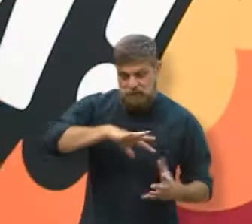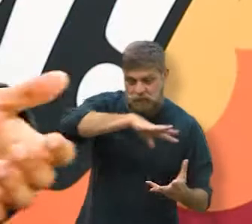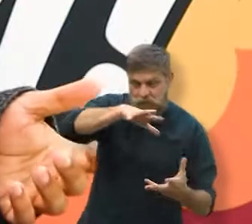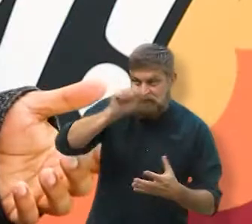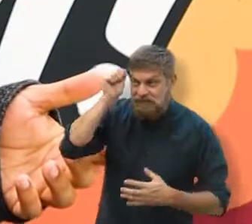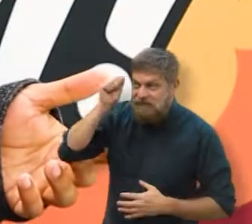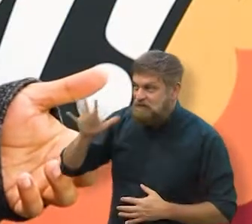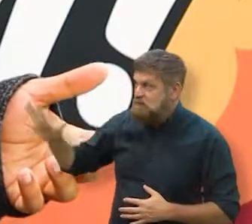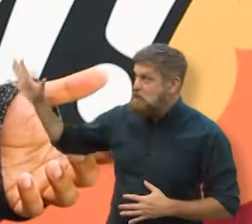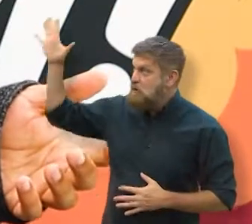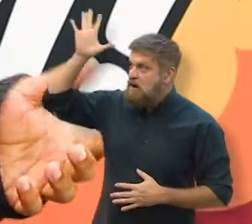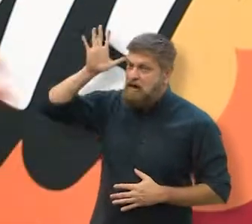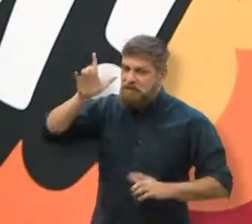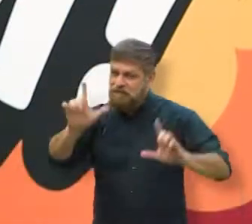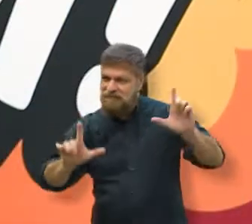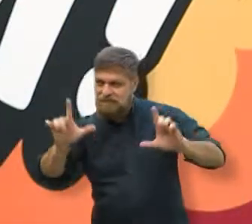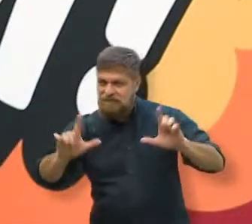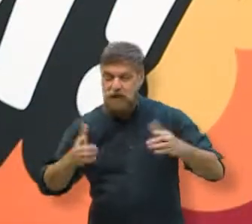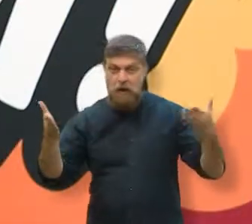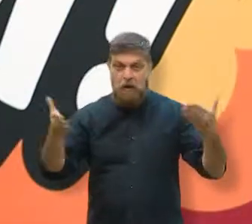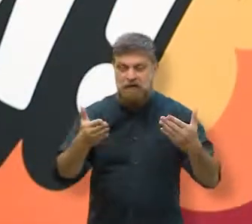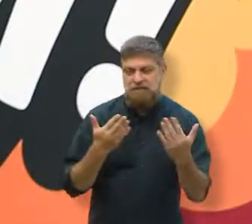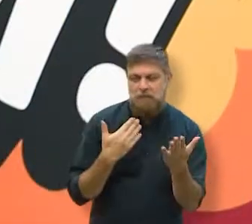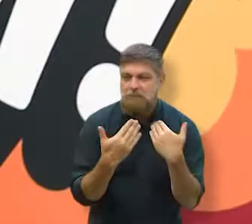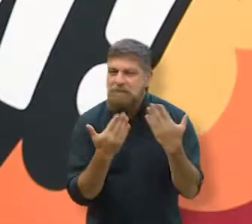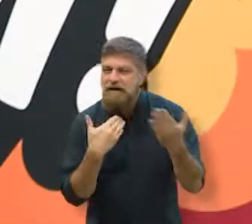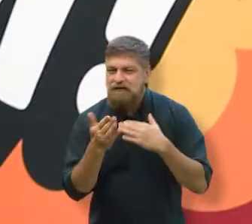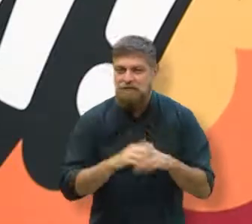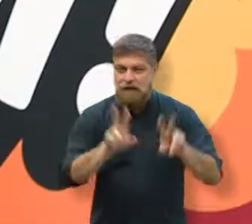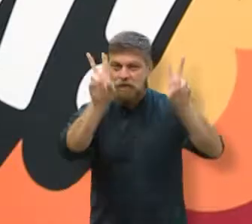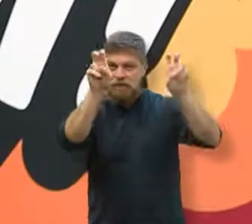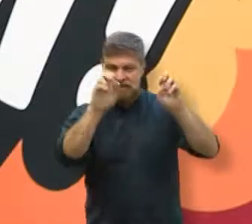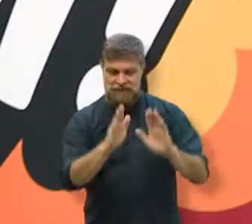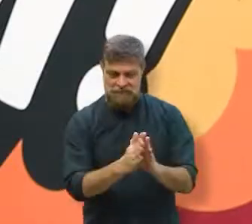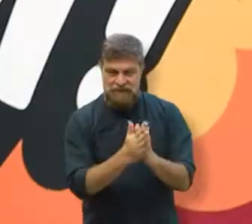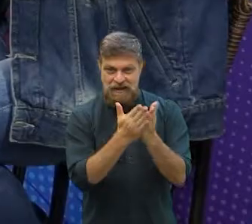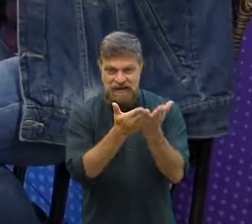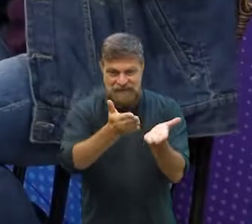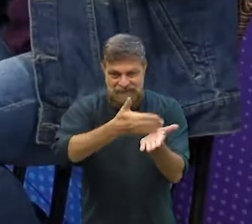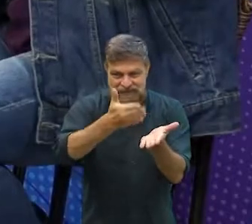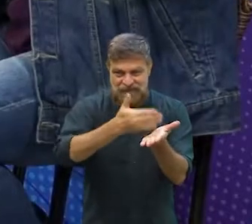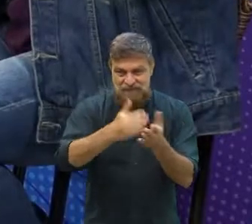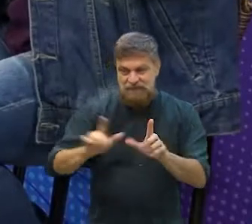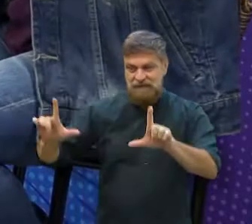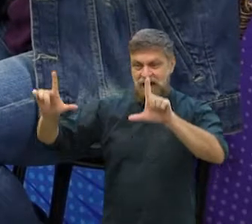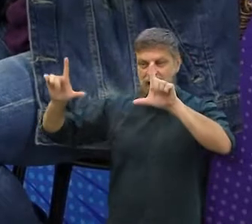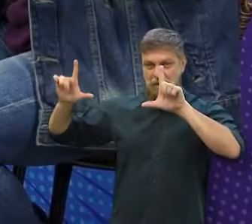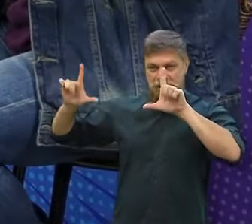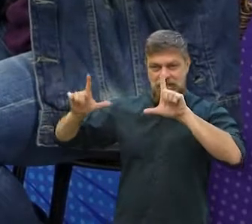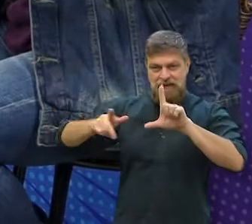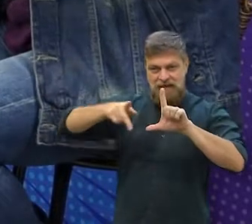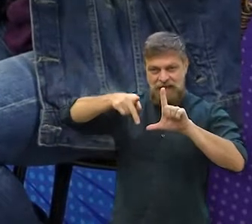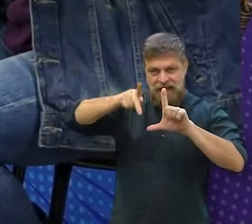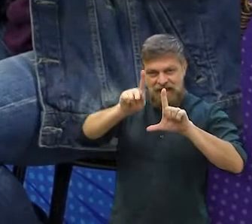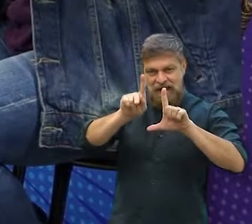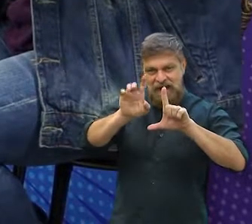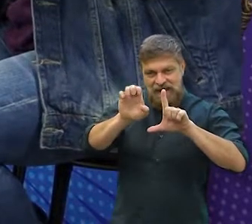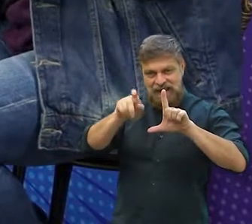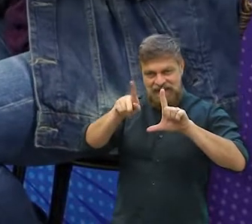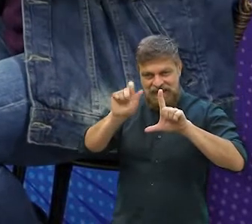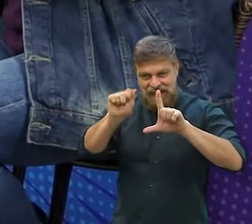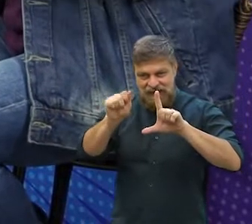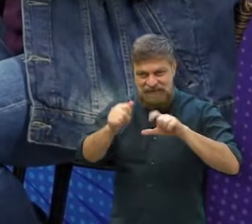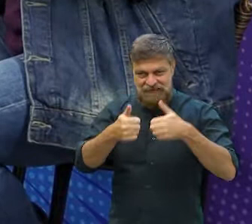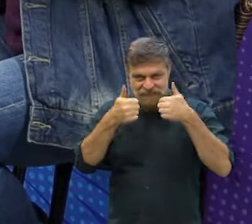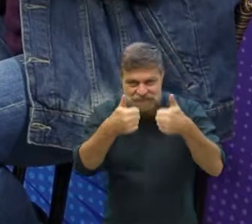O Universo Épico no Ar e hoje nós vamos bater um papo sobre livro. Quem está aqui comigo conectada é a Queca